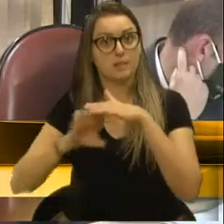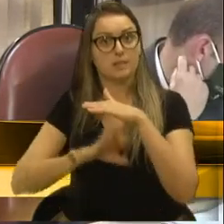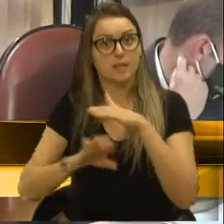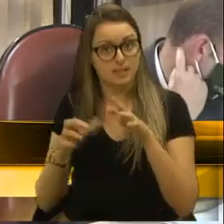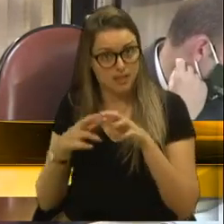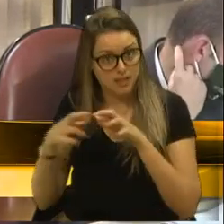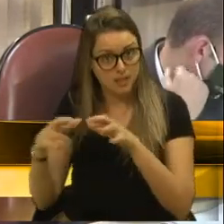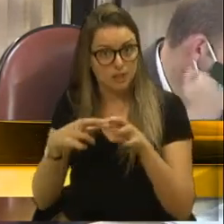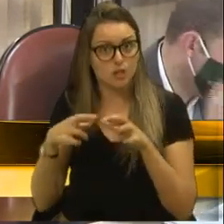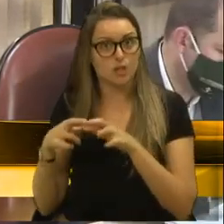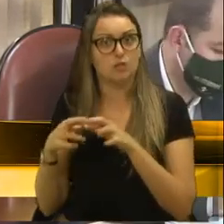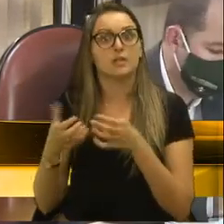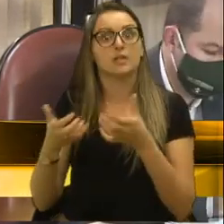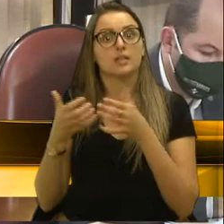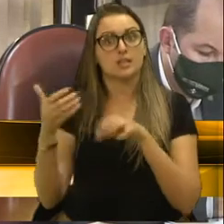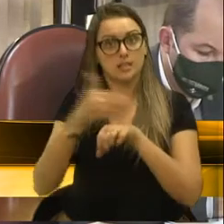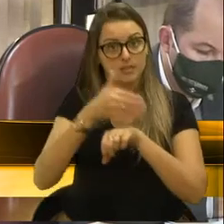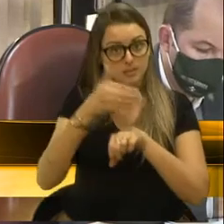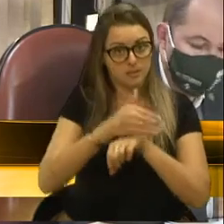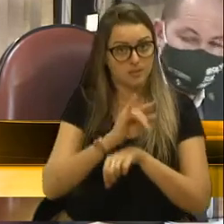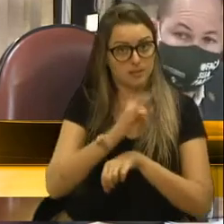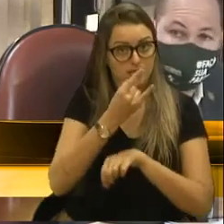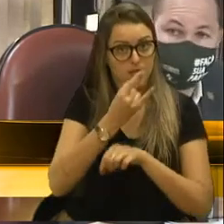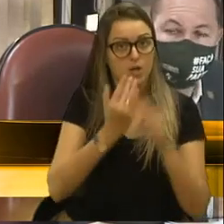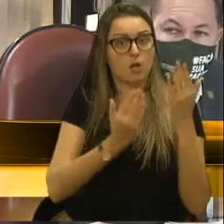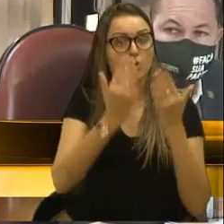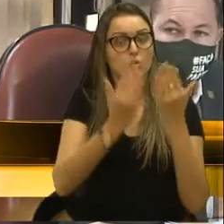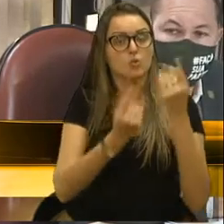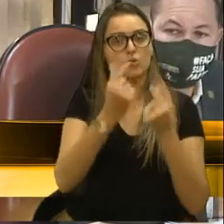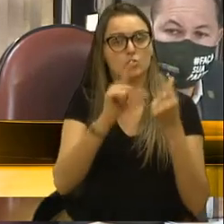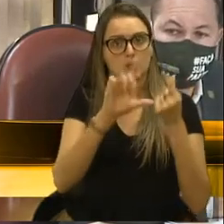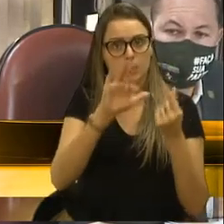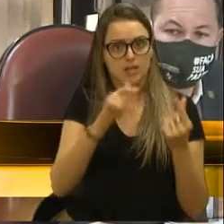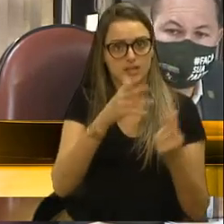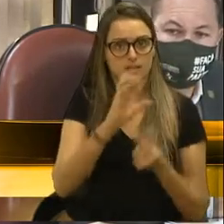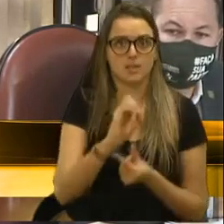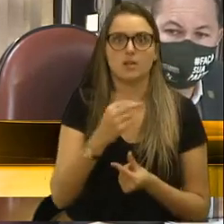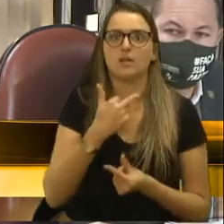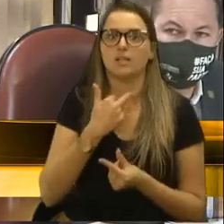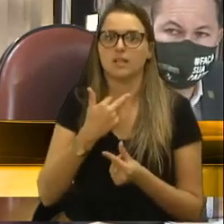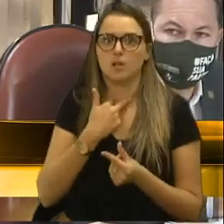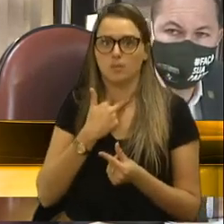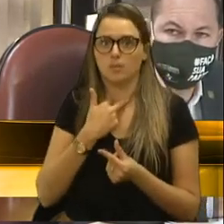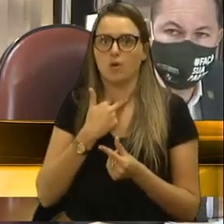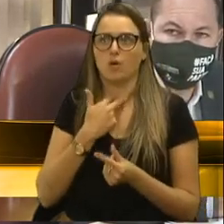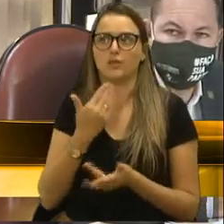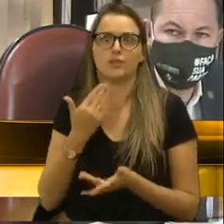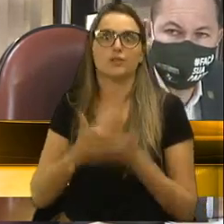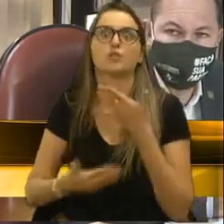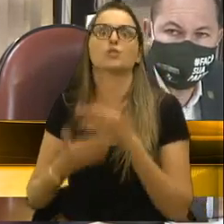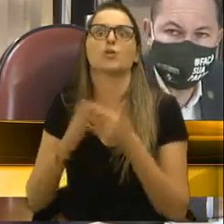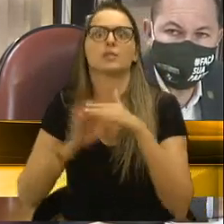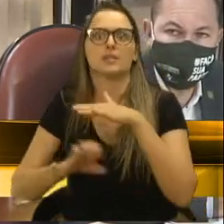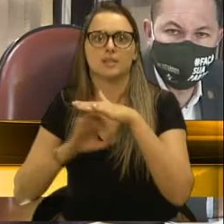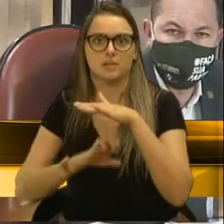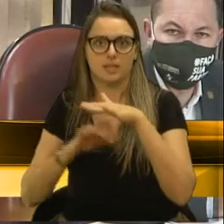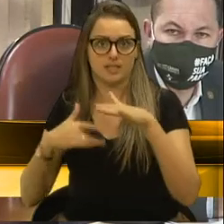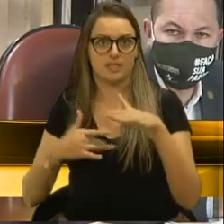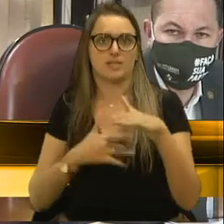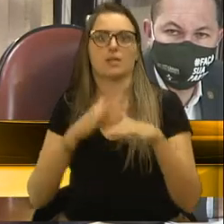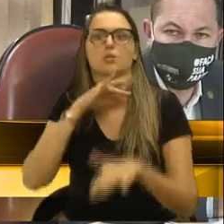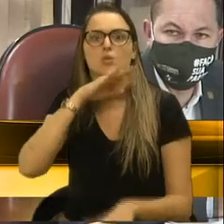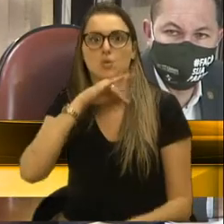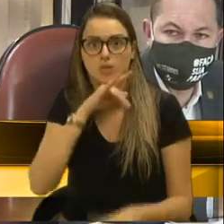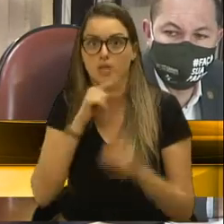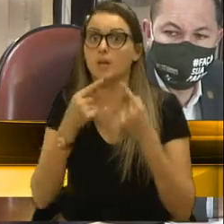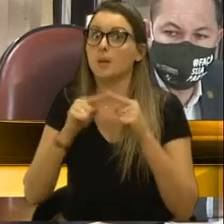que se habilitaram no último processo licitatório. Então, a gente não pode também criminalizar todas as empresas. Mas a gente sabe que as